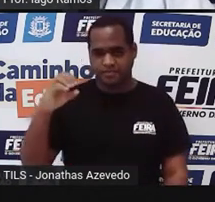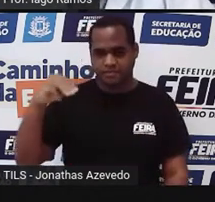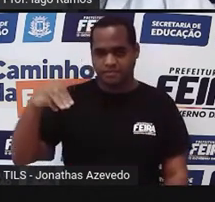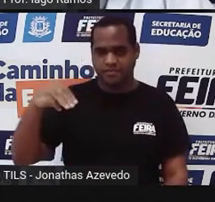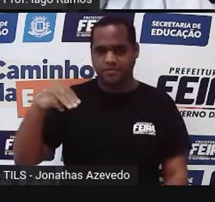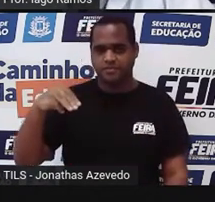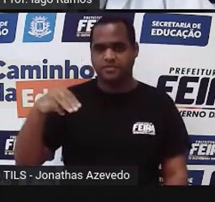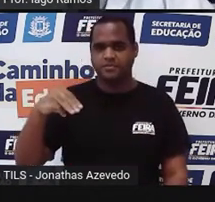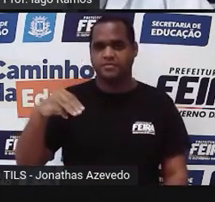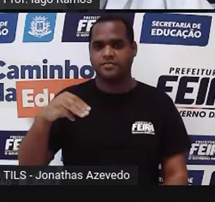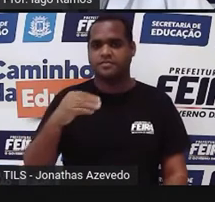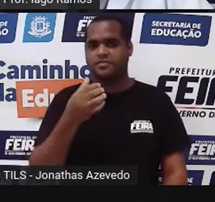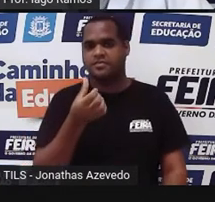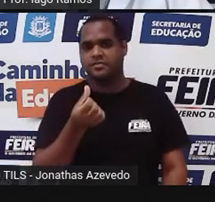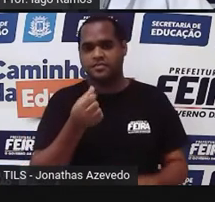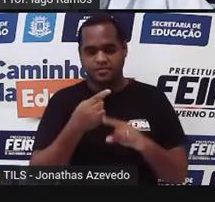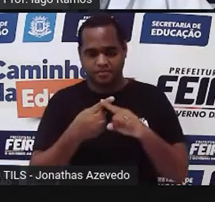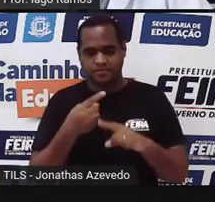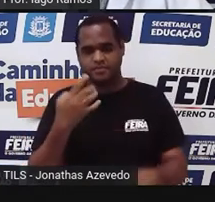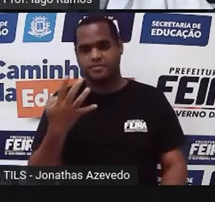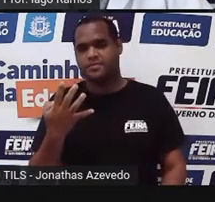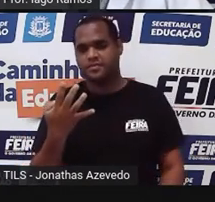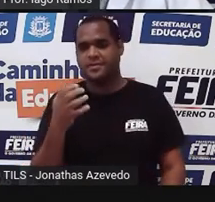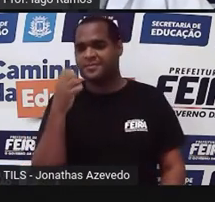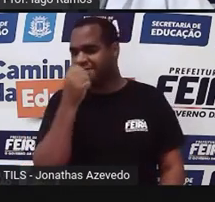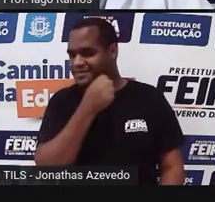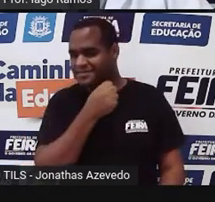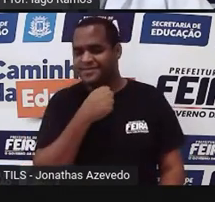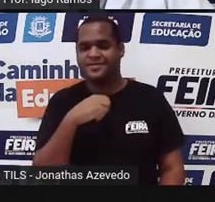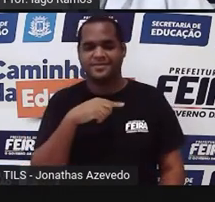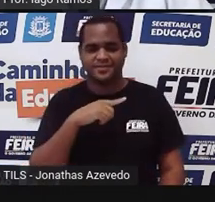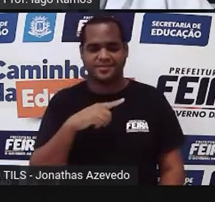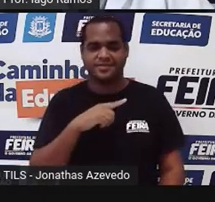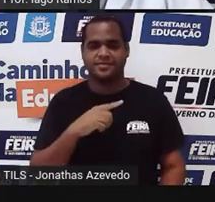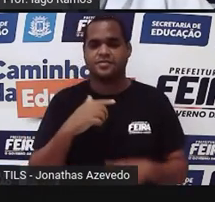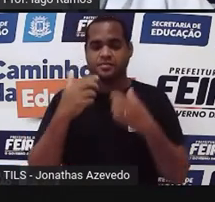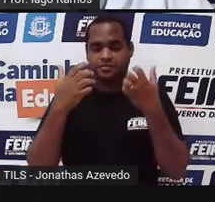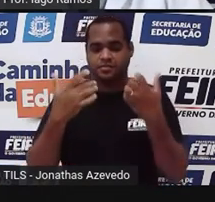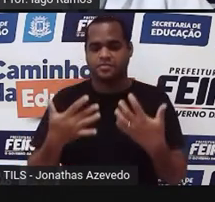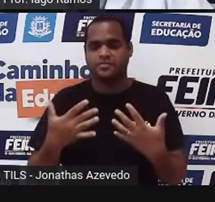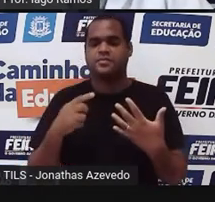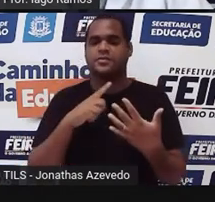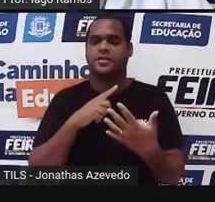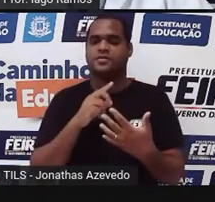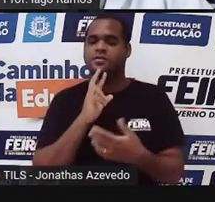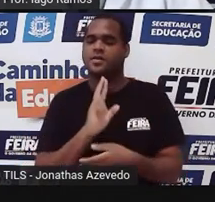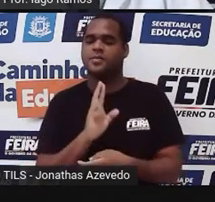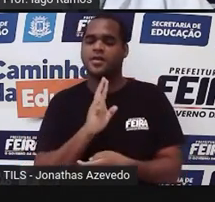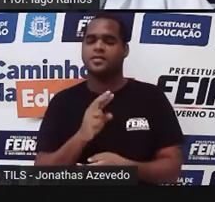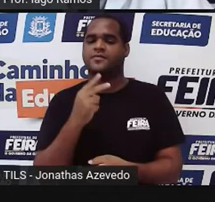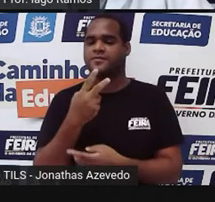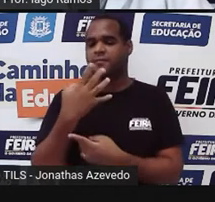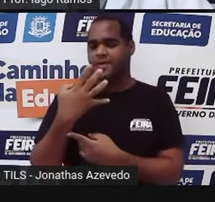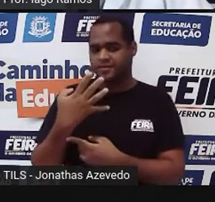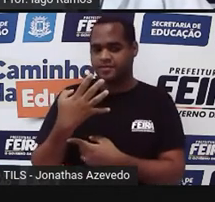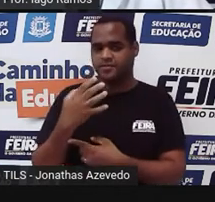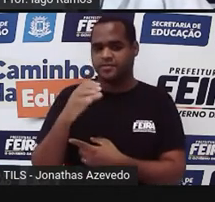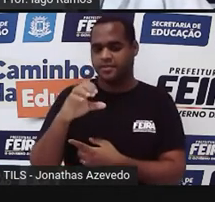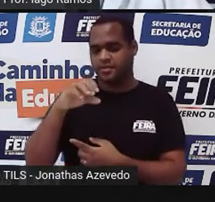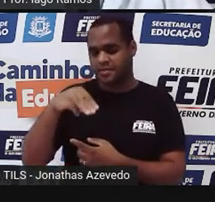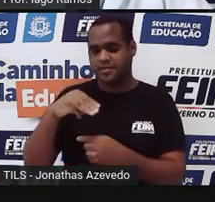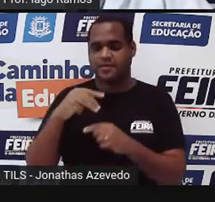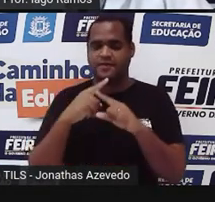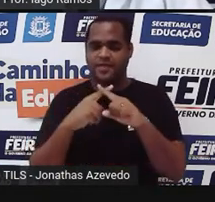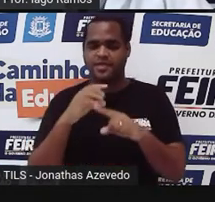6 vezes 4, a gente já faz esse cálculo rapidinho. Isso vai ter um resultado aí, 24. E cm vezes